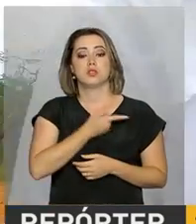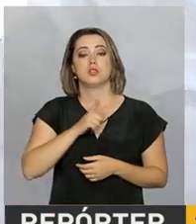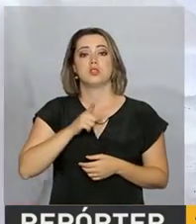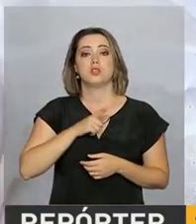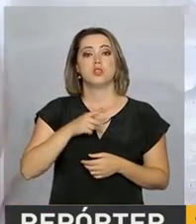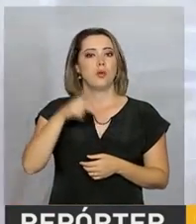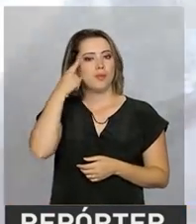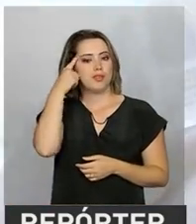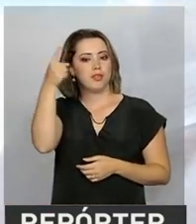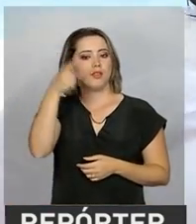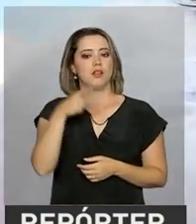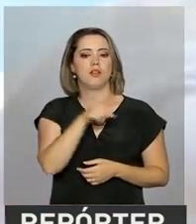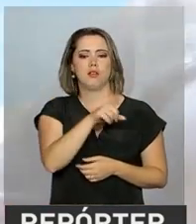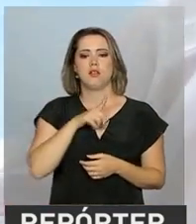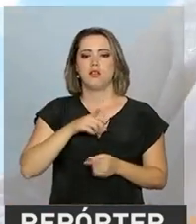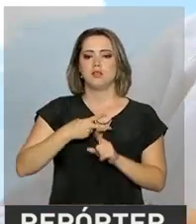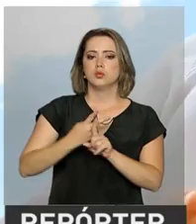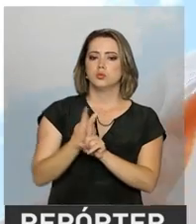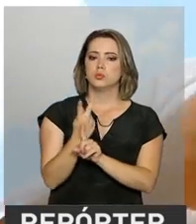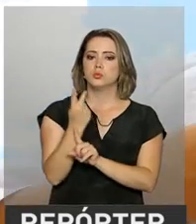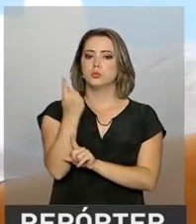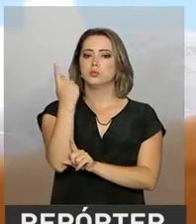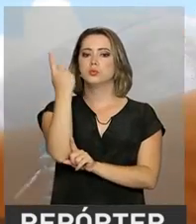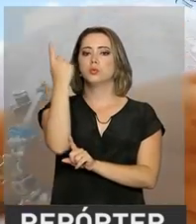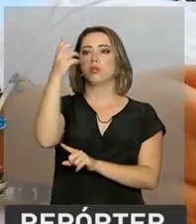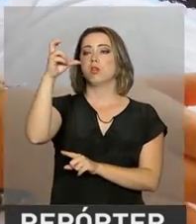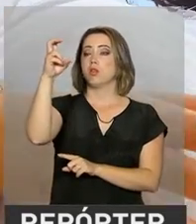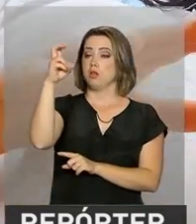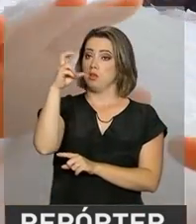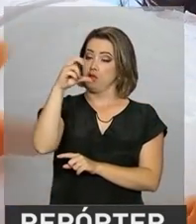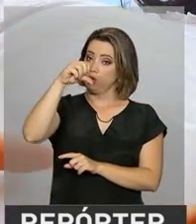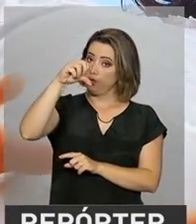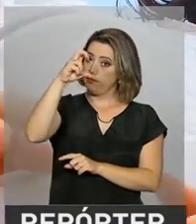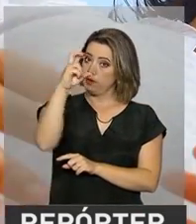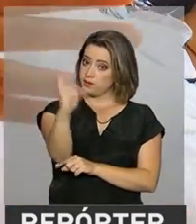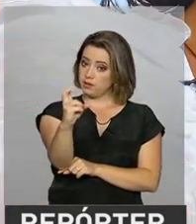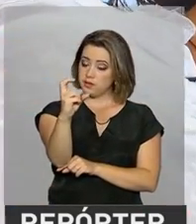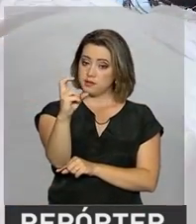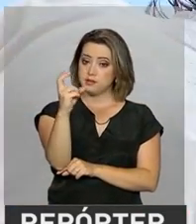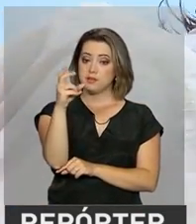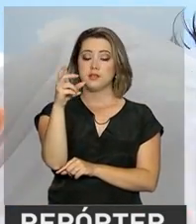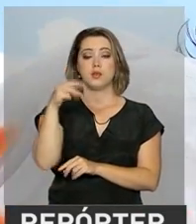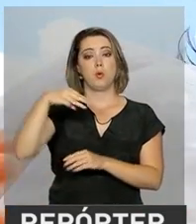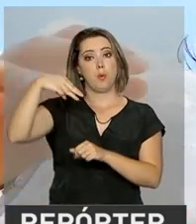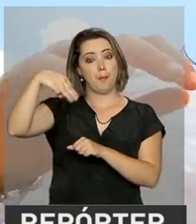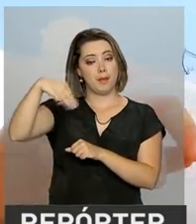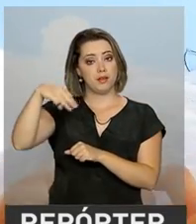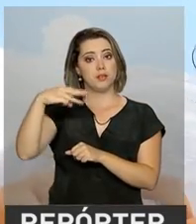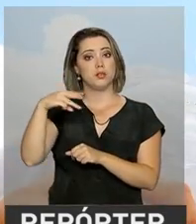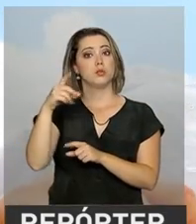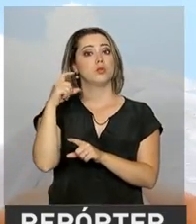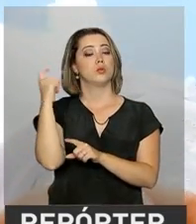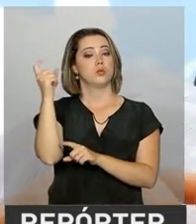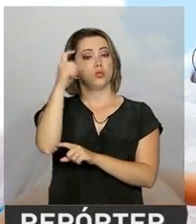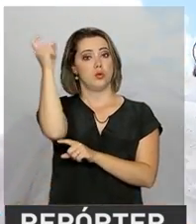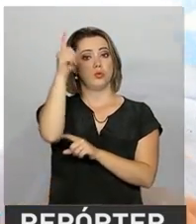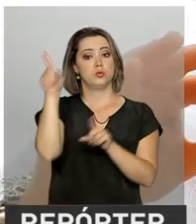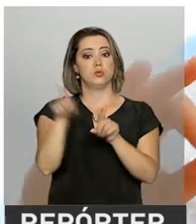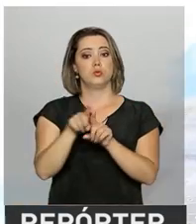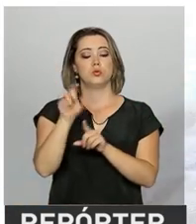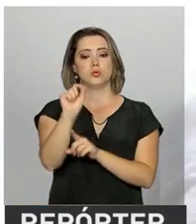essa torre tem 95 metros de altura e cada uma das pás pesa cerca de 7 toneladas. O vento está